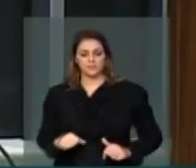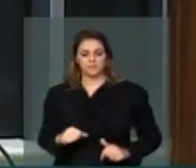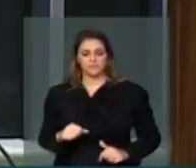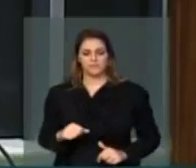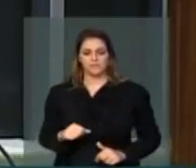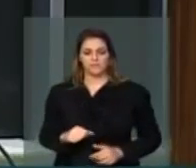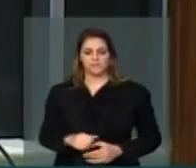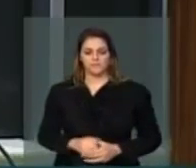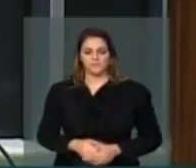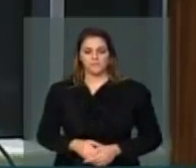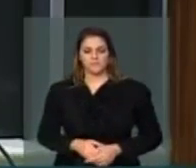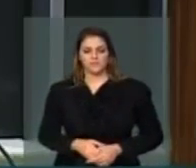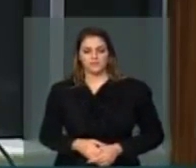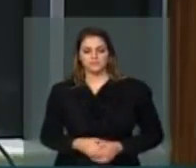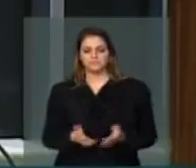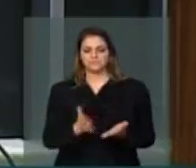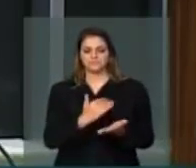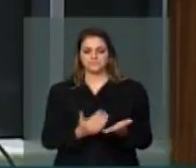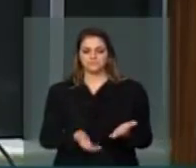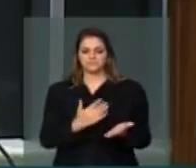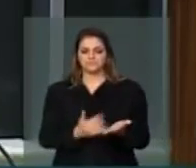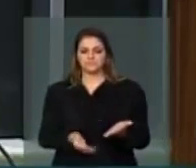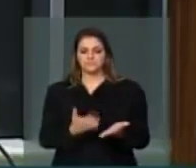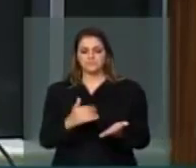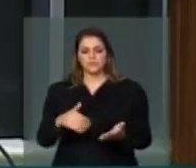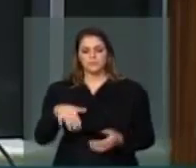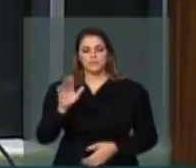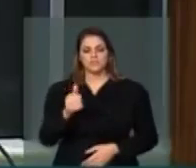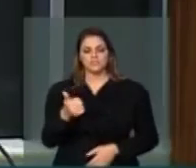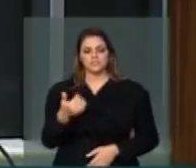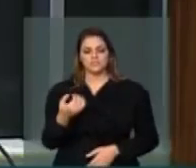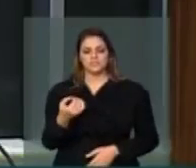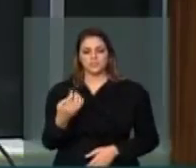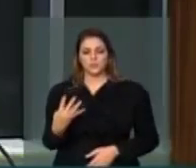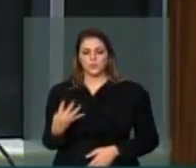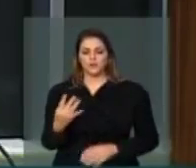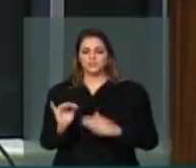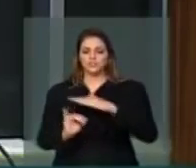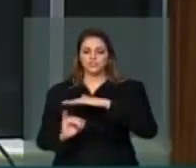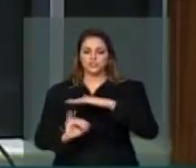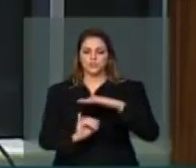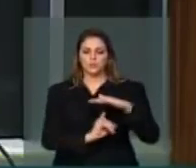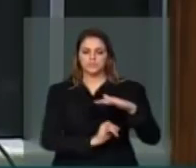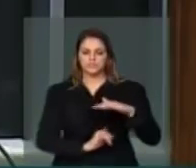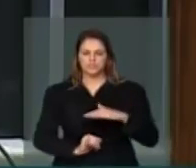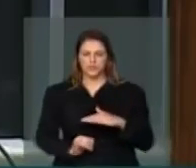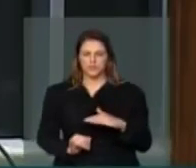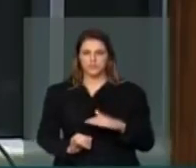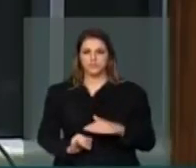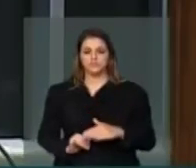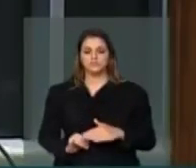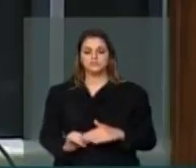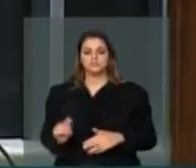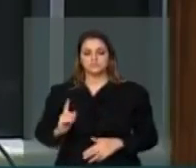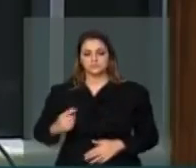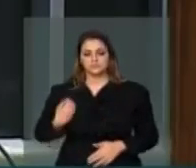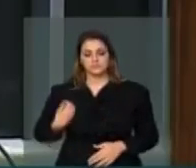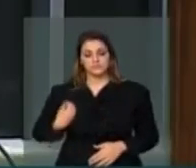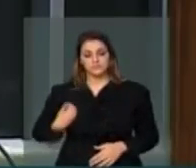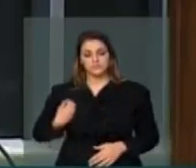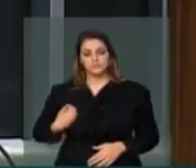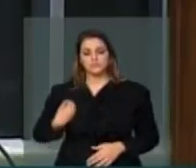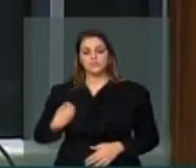um elenco de mais de 104 entidades lideradas pela